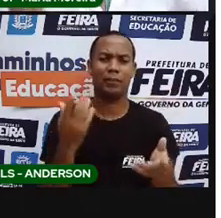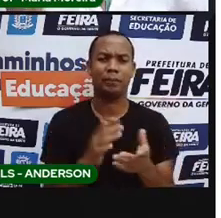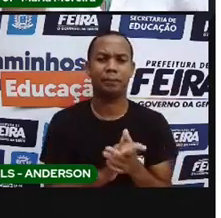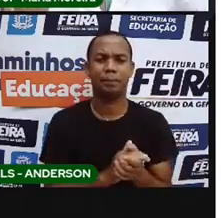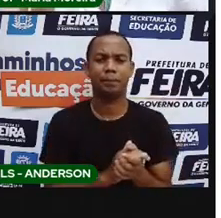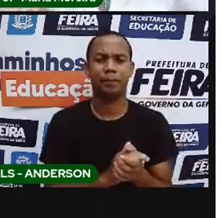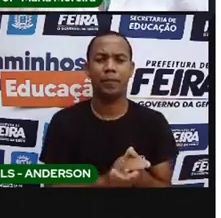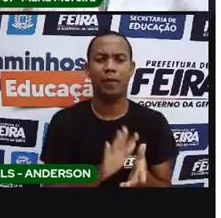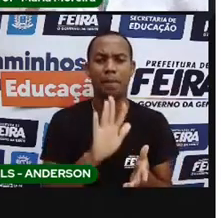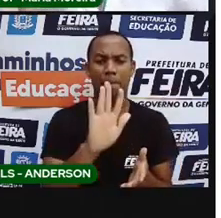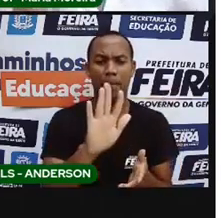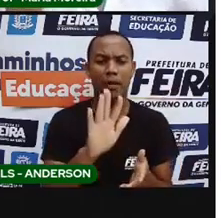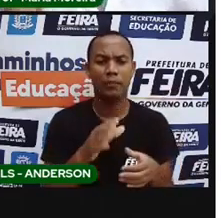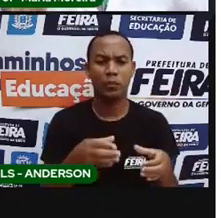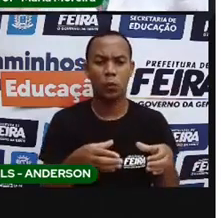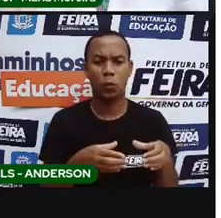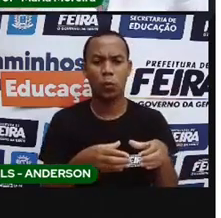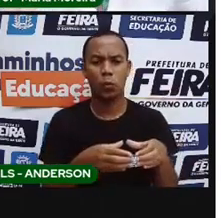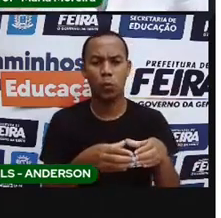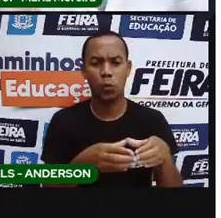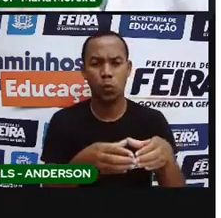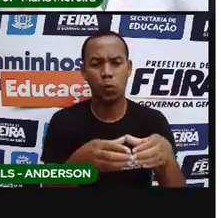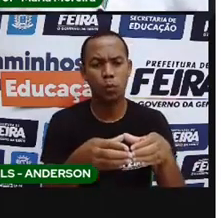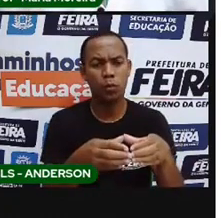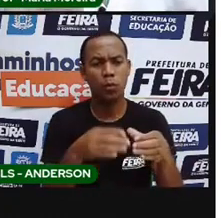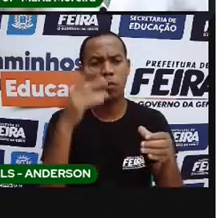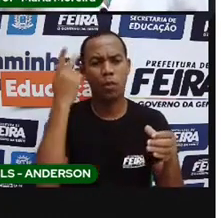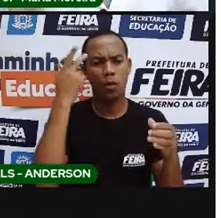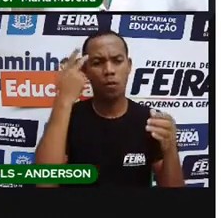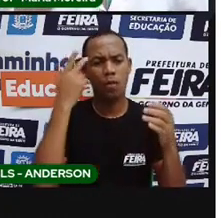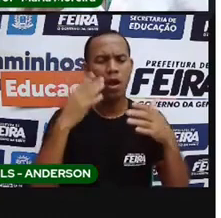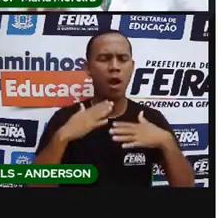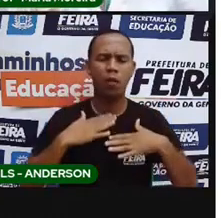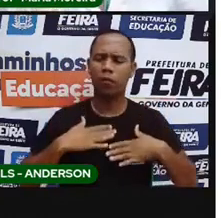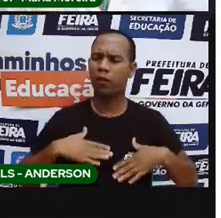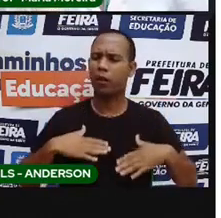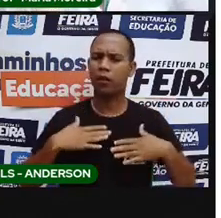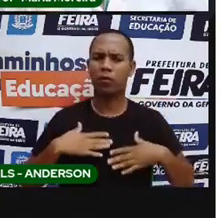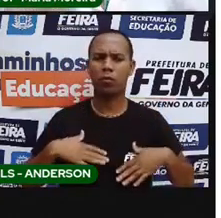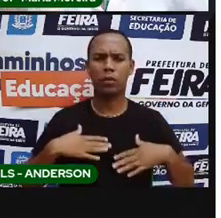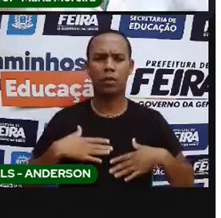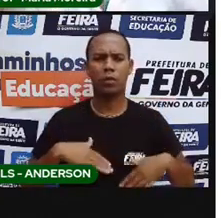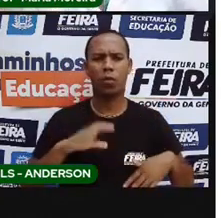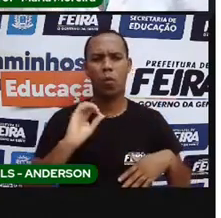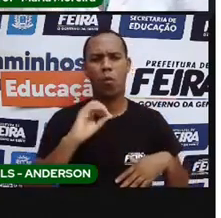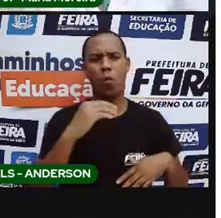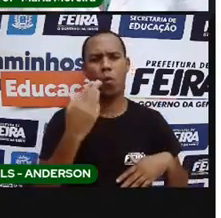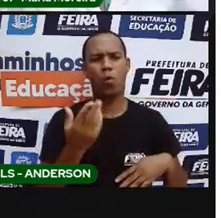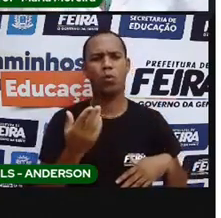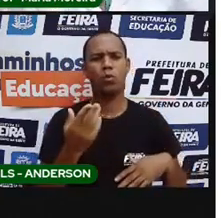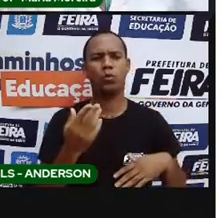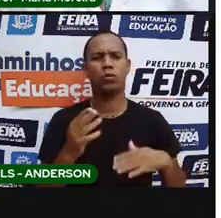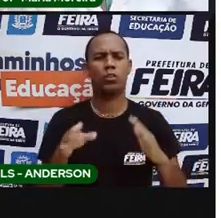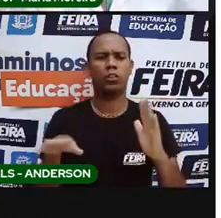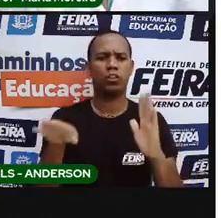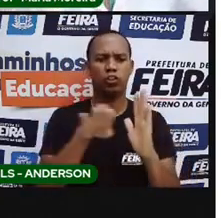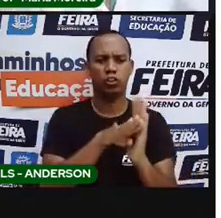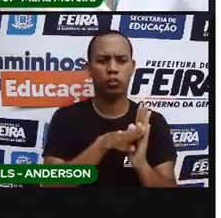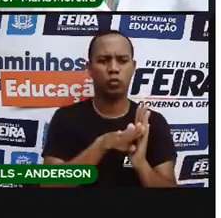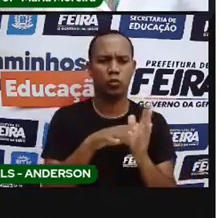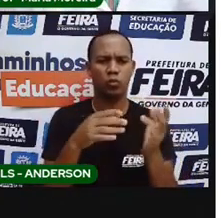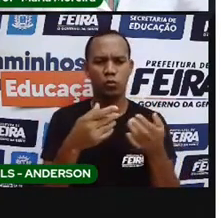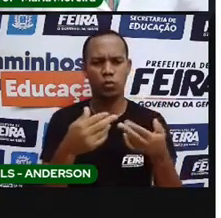pacífica, foi uma chegada tranquila? Ou será que aconteceram coisas, que a gente vai descobrir, sair no decorrer dessa aula,